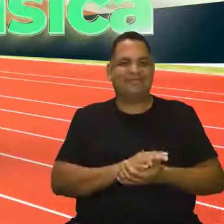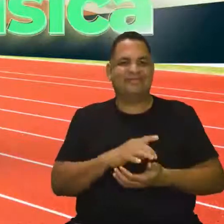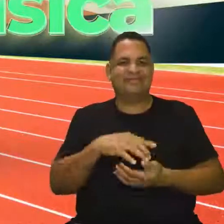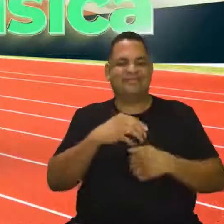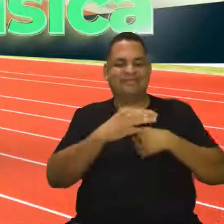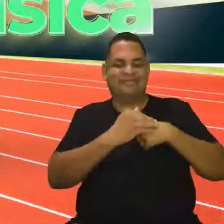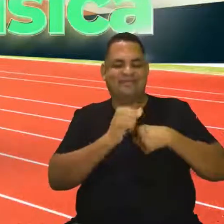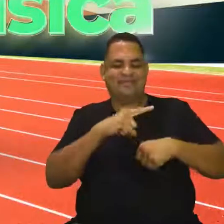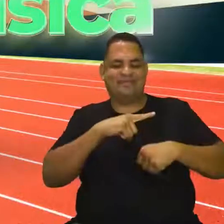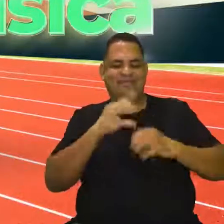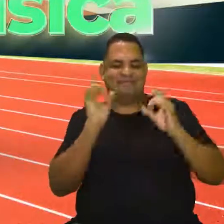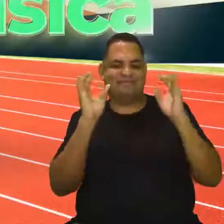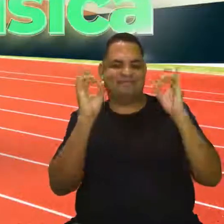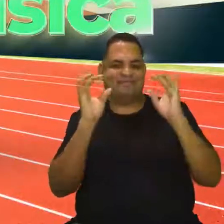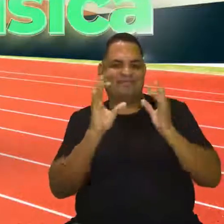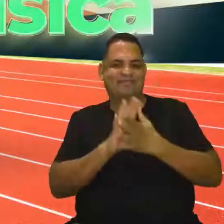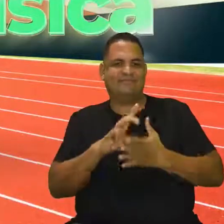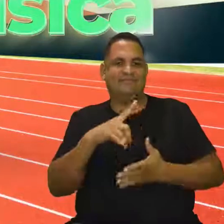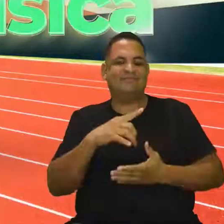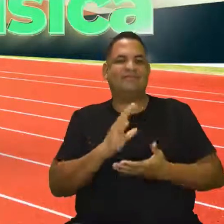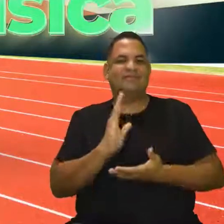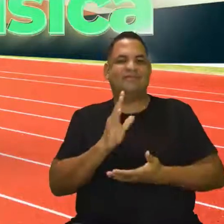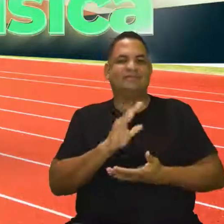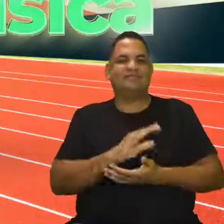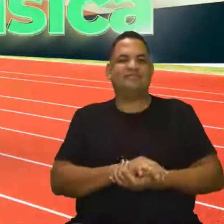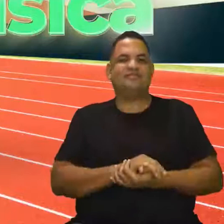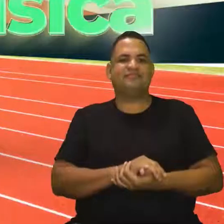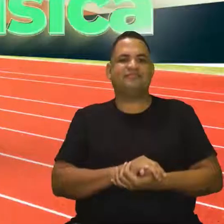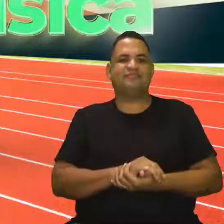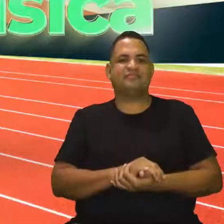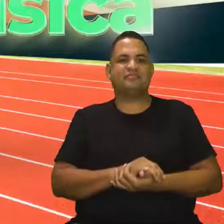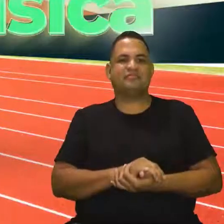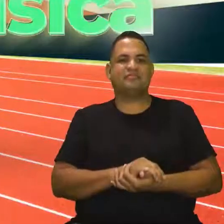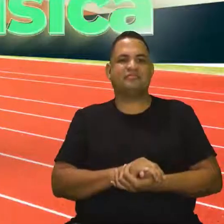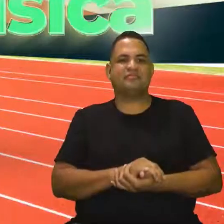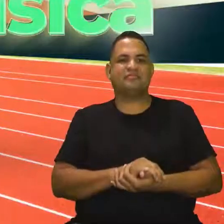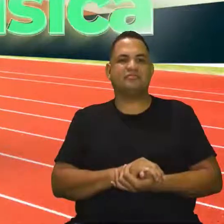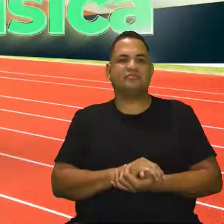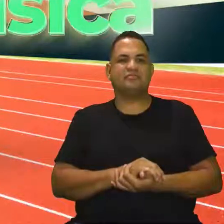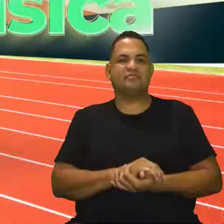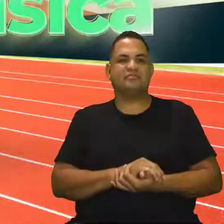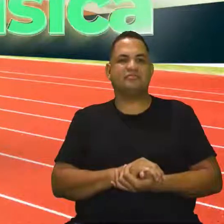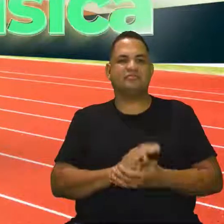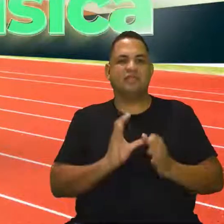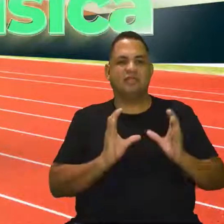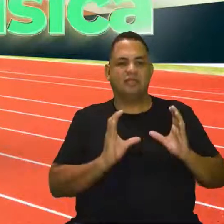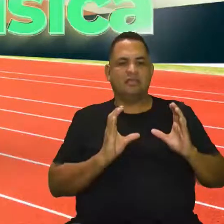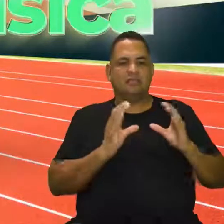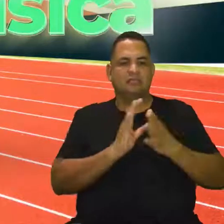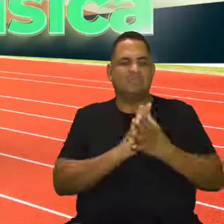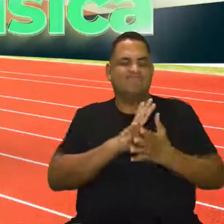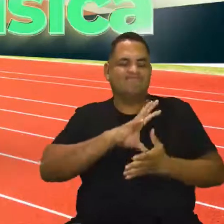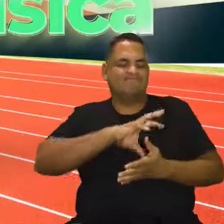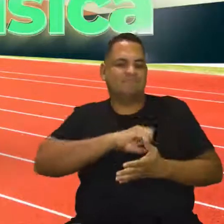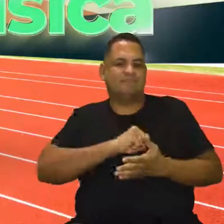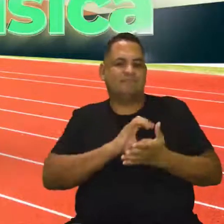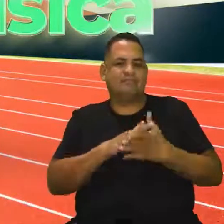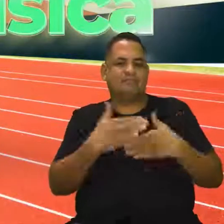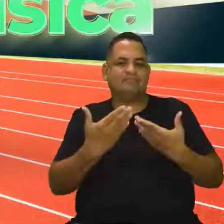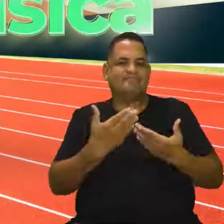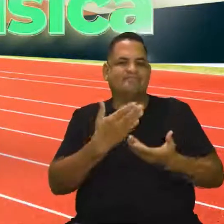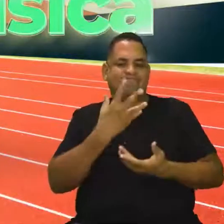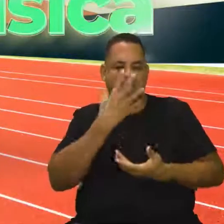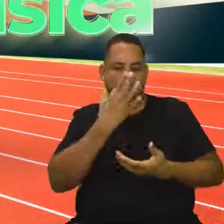um carinho muito especial, já tive uma vivência com eles. E, assim, ele é um grupo tão apaixonante quanto trabalhar com